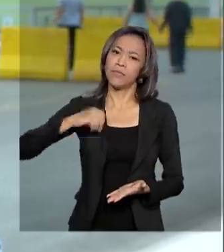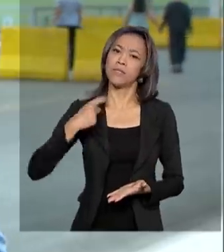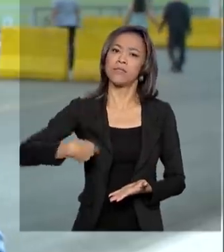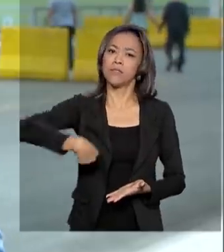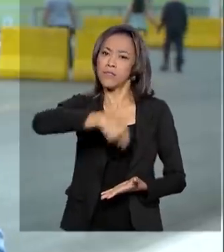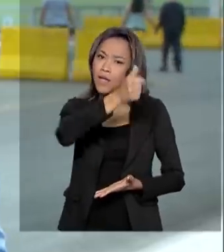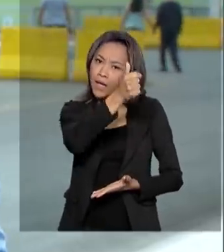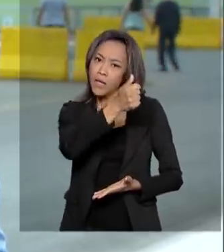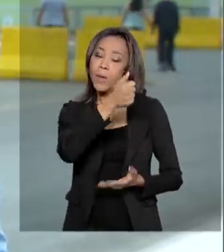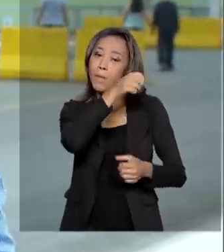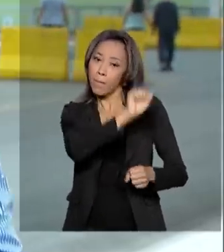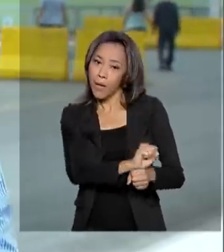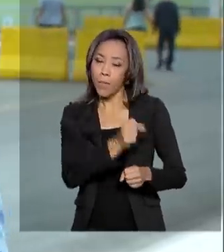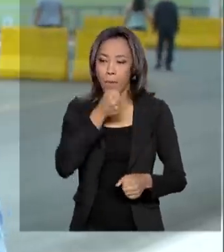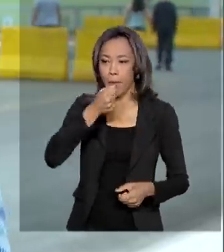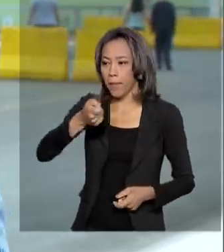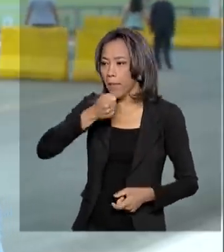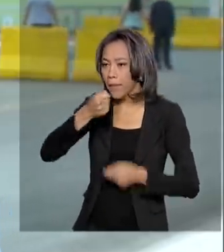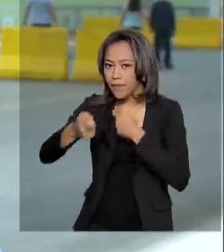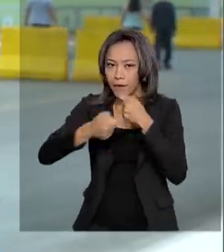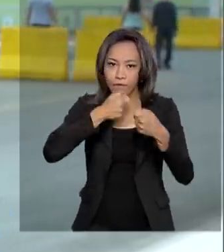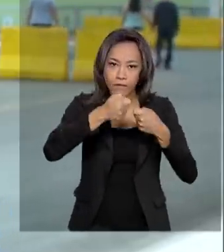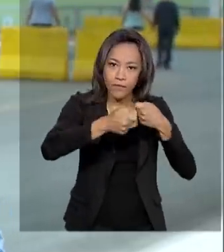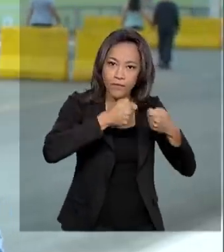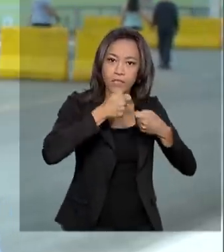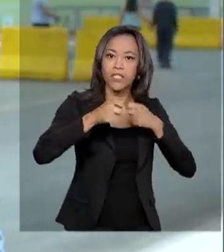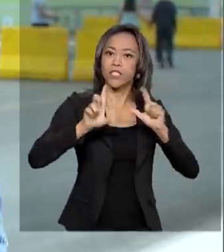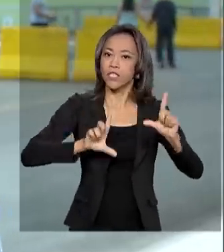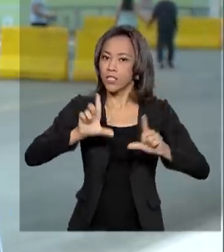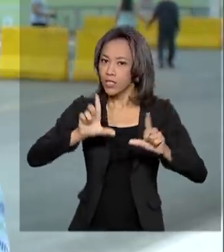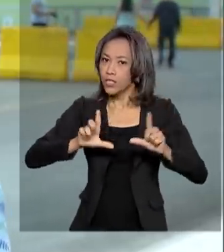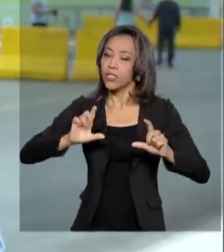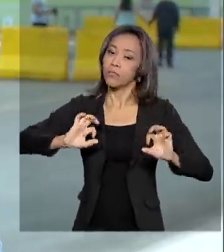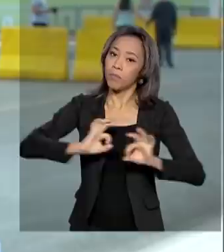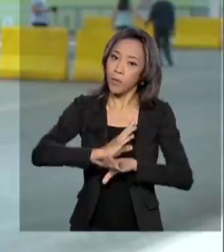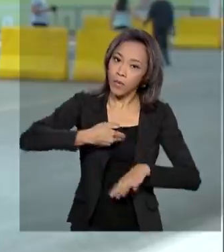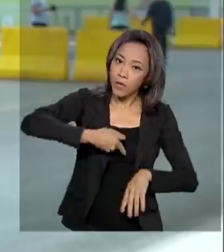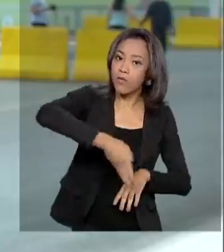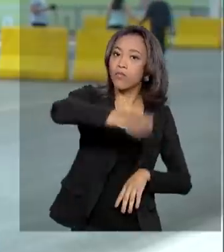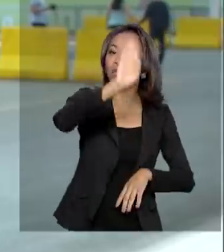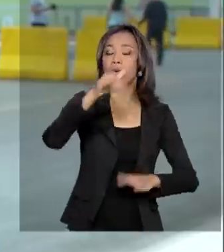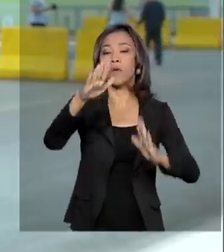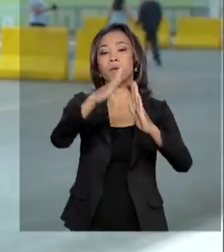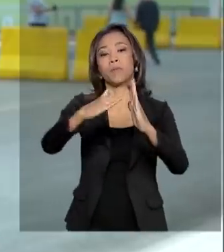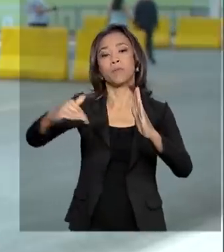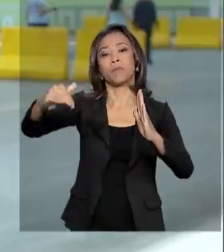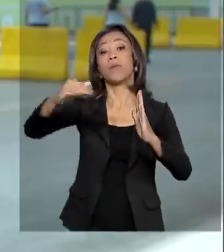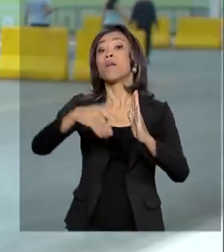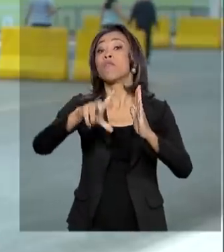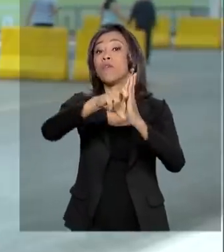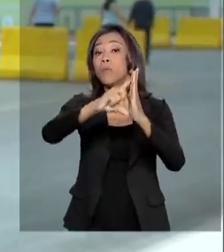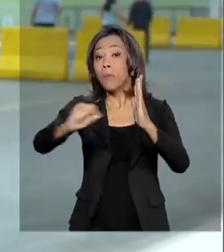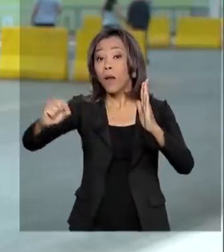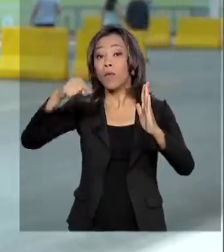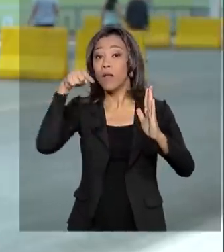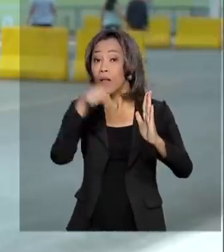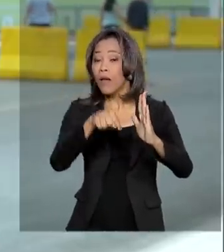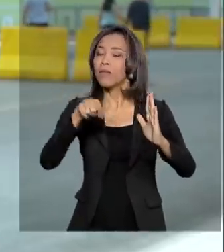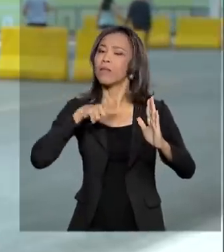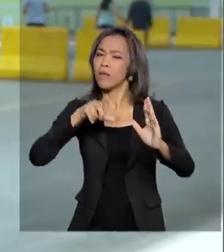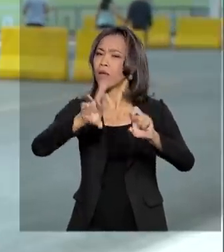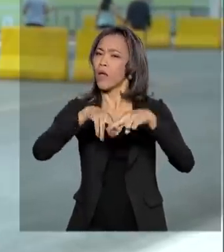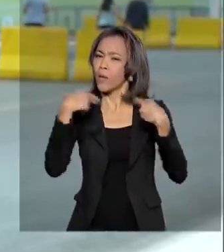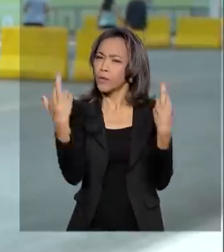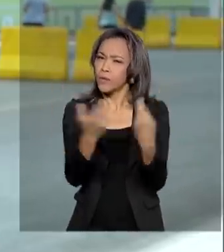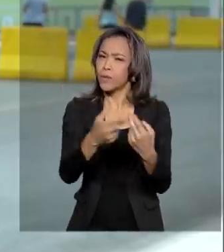parou para falar com os apoiadores, falou com a imprensa e está agora no Palácio do Planalto, onde participa de reuniões ao longo do